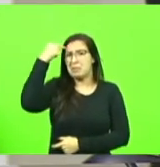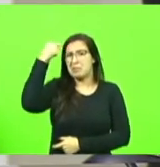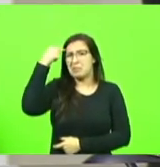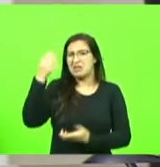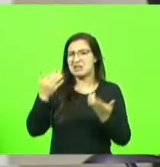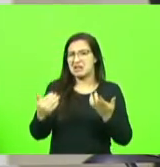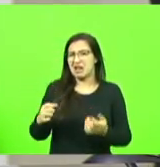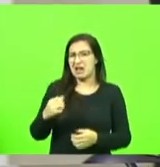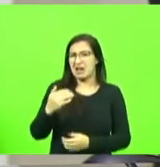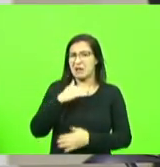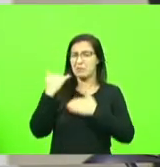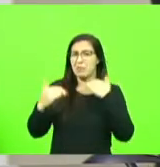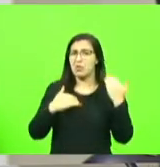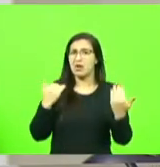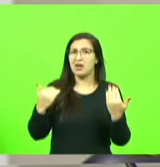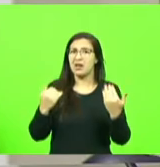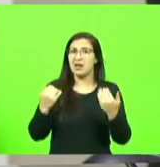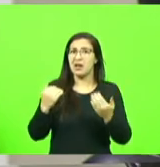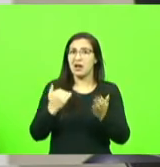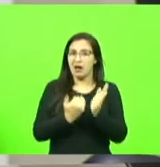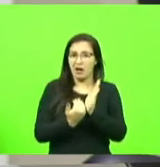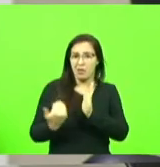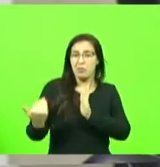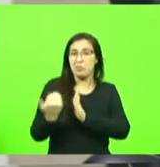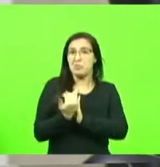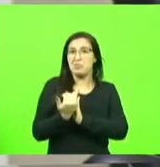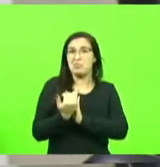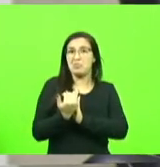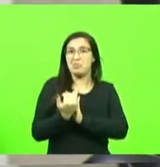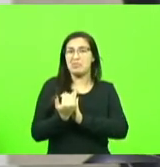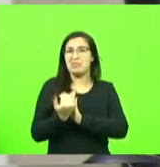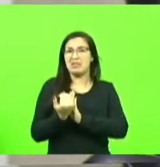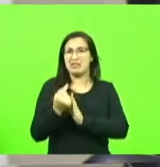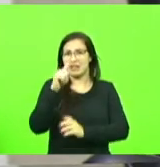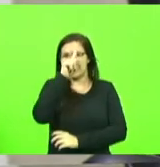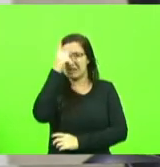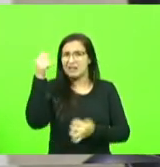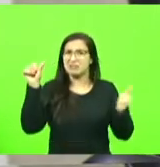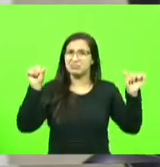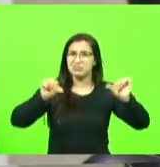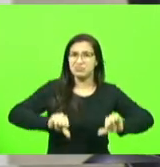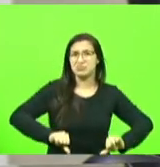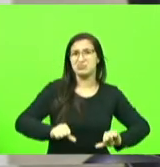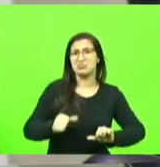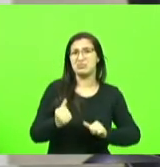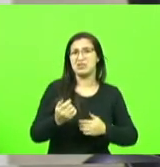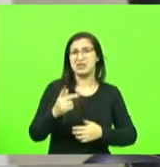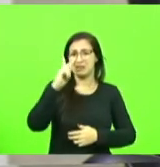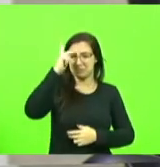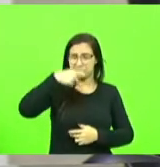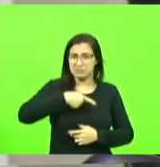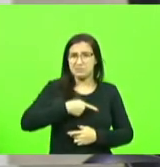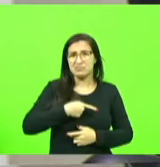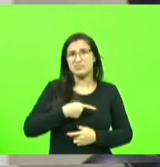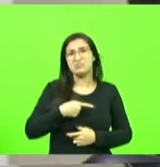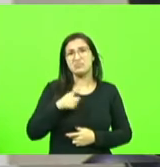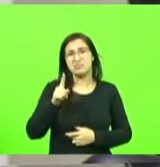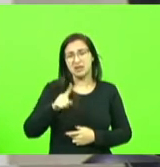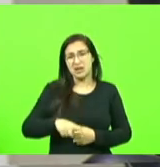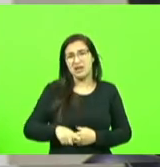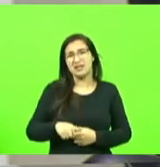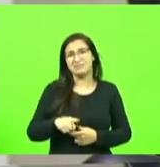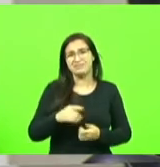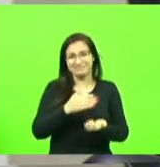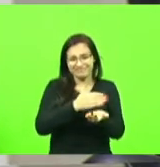pode estar amadurecendo alguma ideia ruim para si próprio normalmente é para si próprio é auto